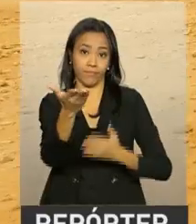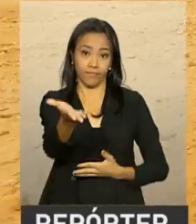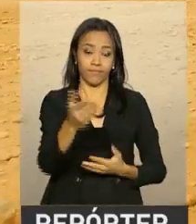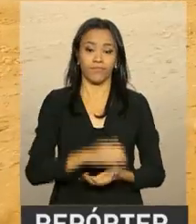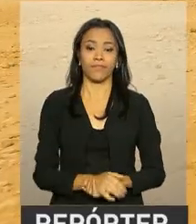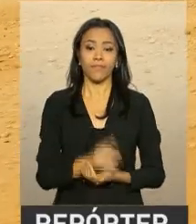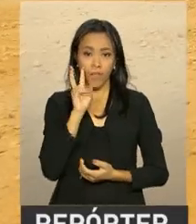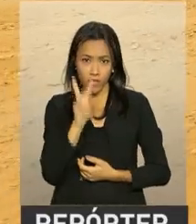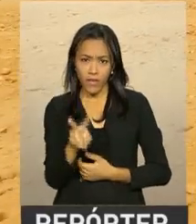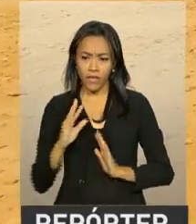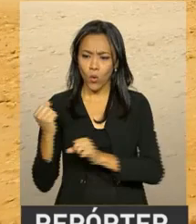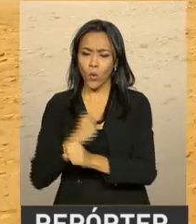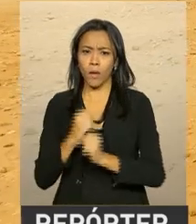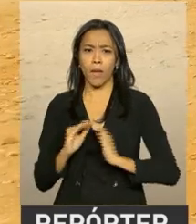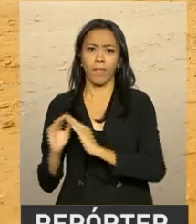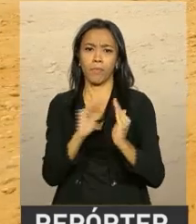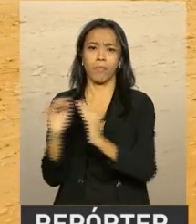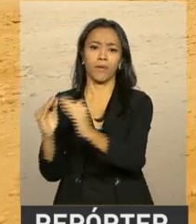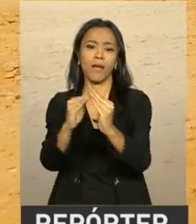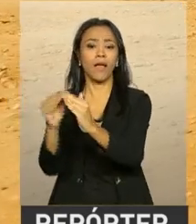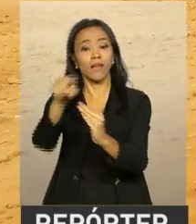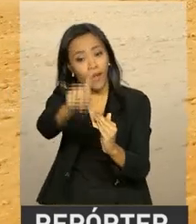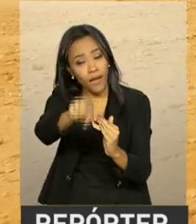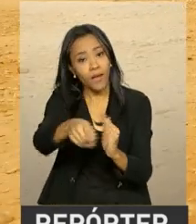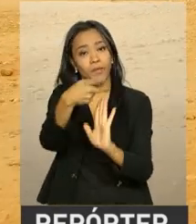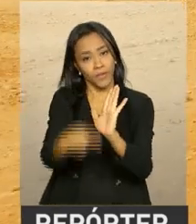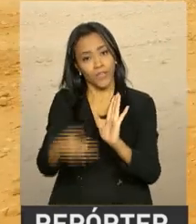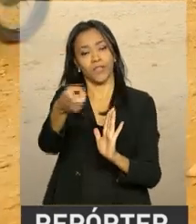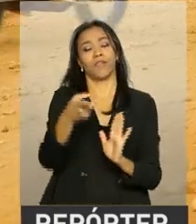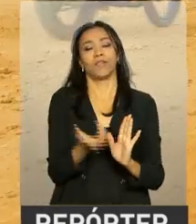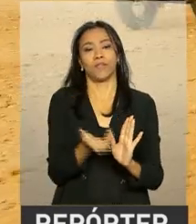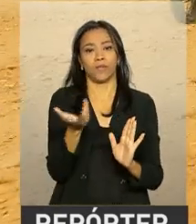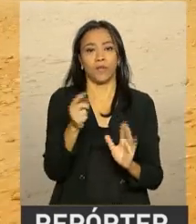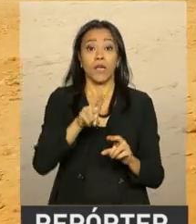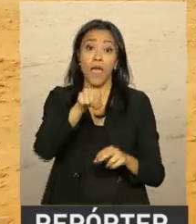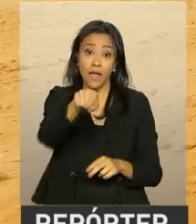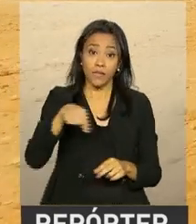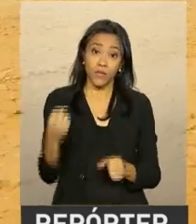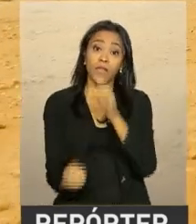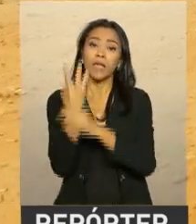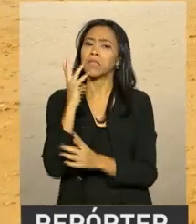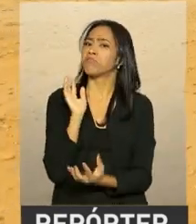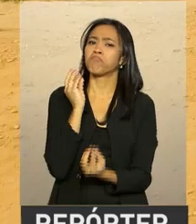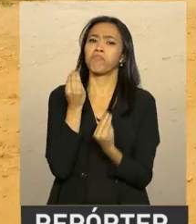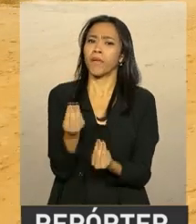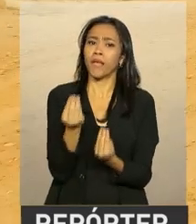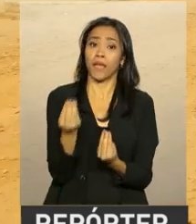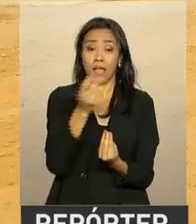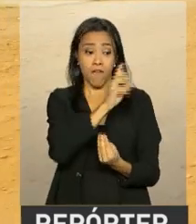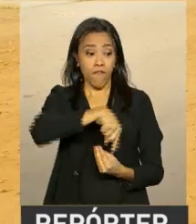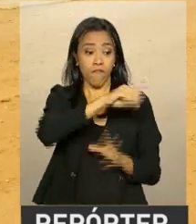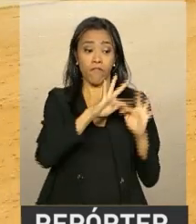Essa é uma vila produtiva rural do projeto de integração do Rio São Francisco. Ela foi criada para reassentar